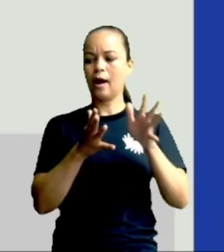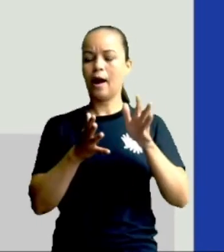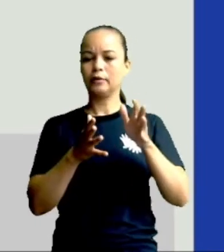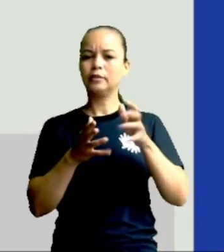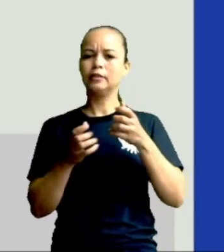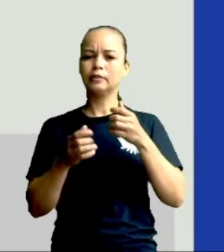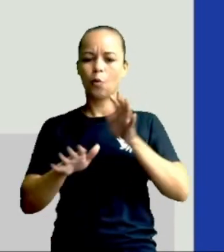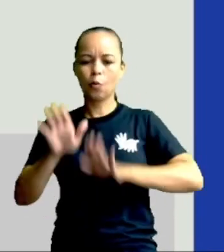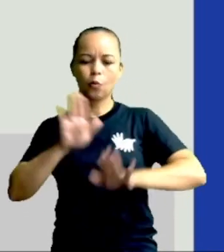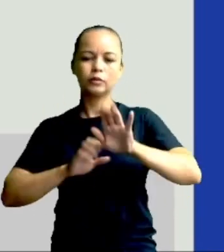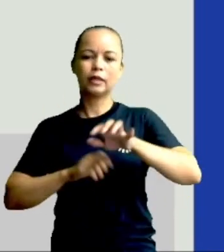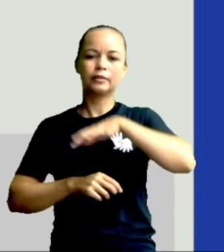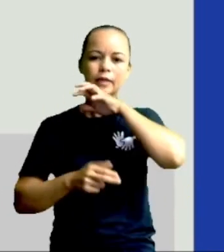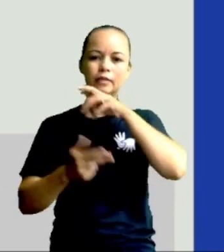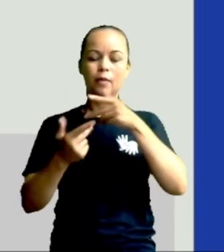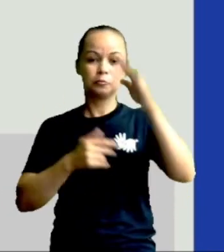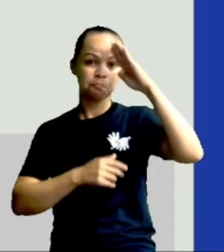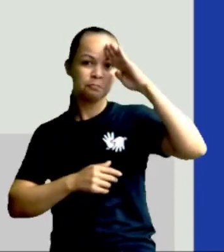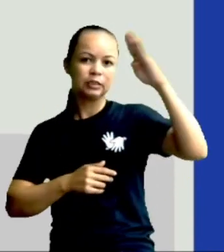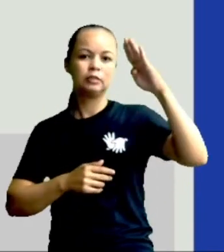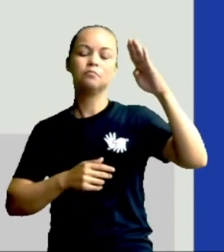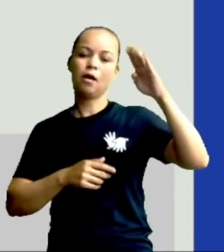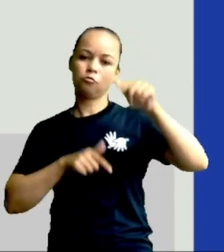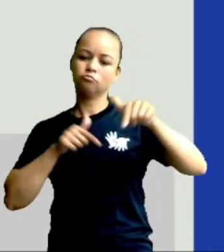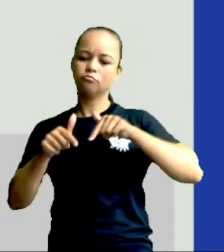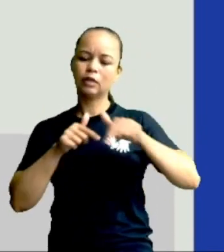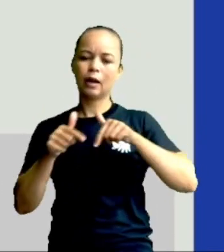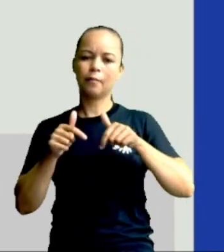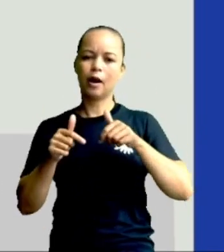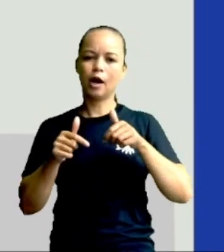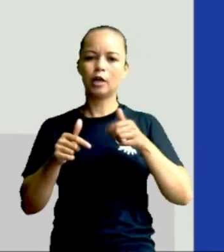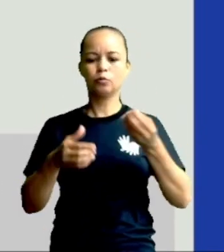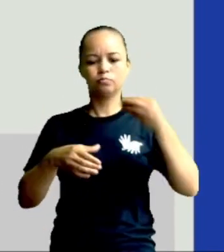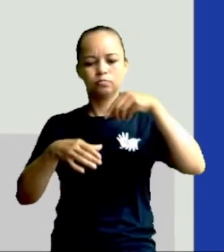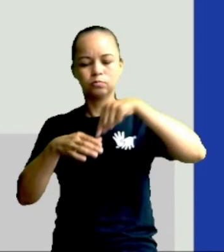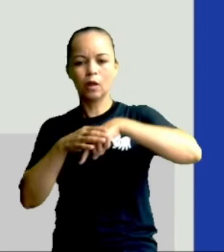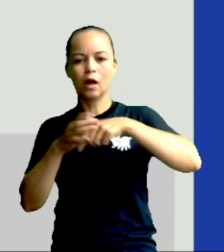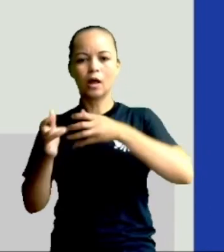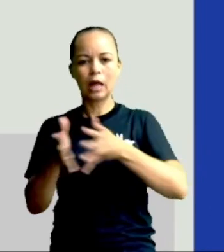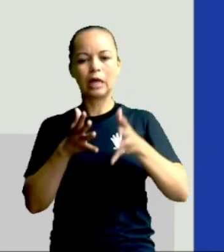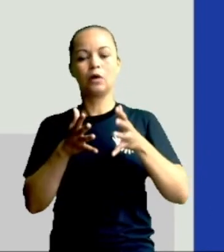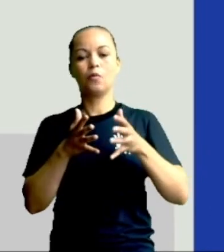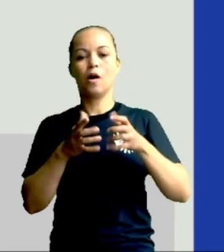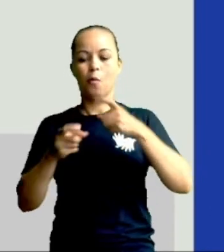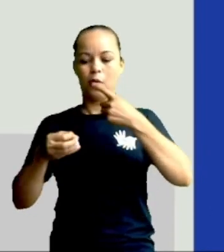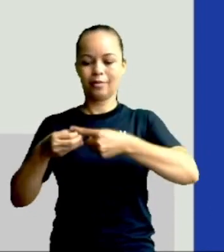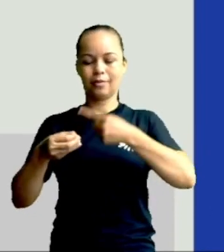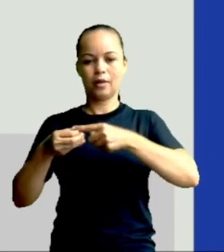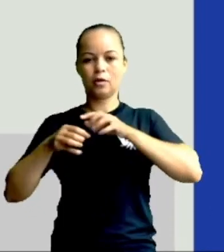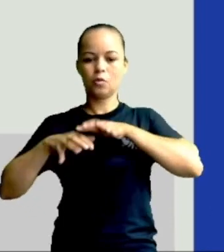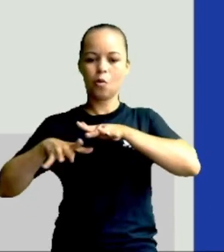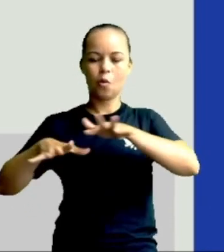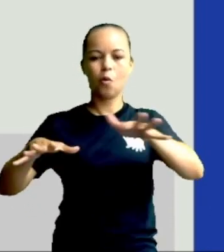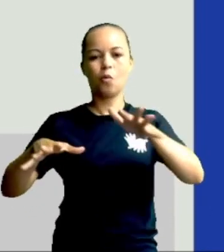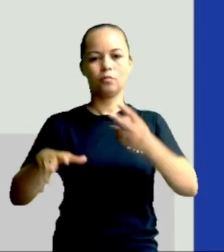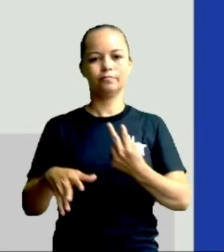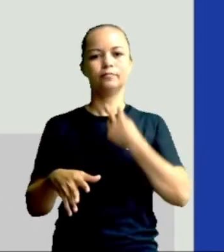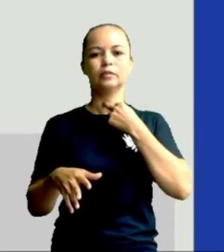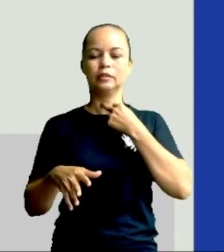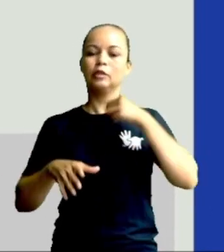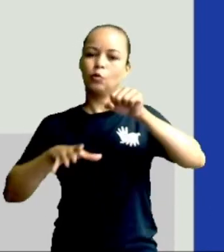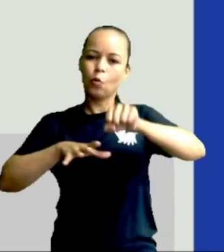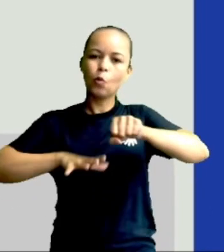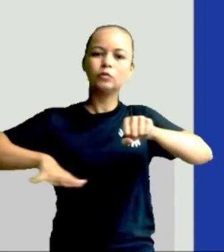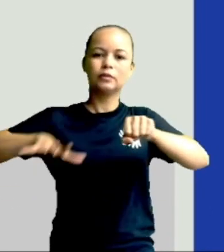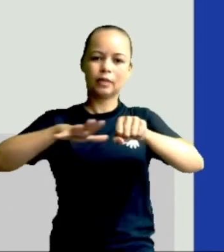principal atividade e foi decisiva na penetração rumo ao interior, ocupando todo o sertão